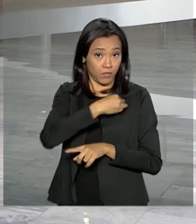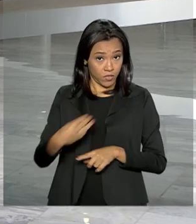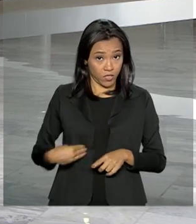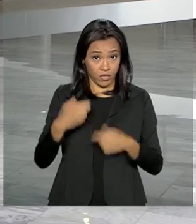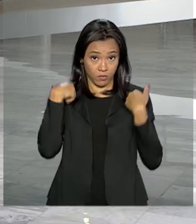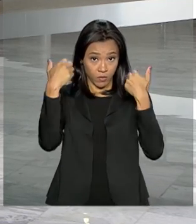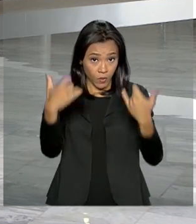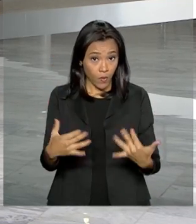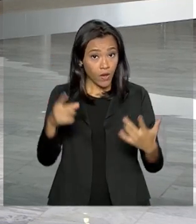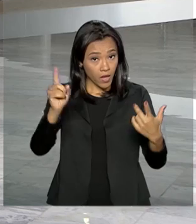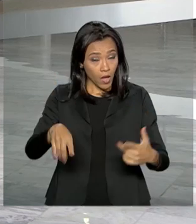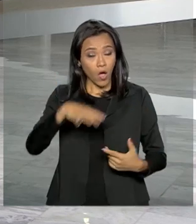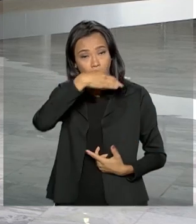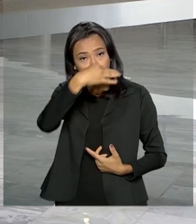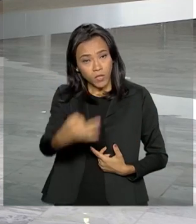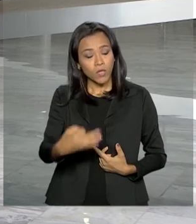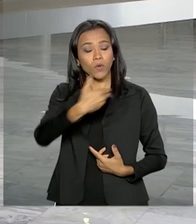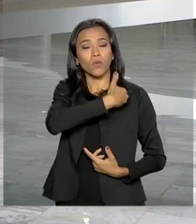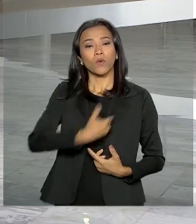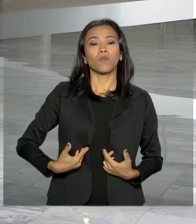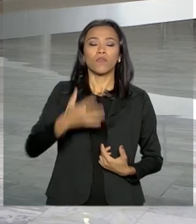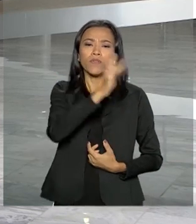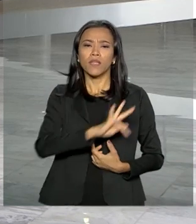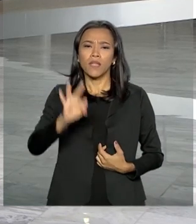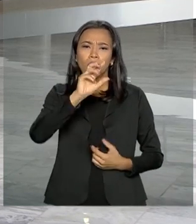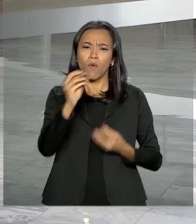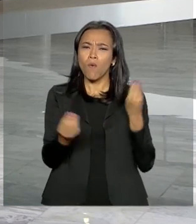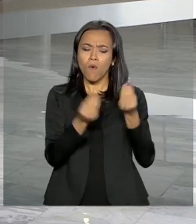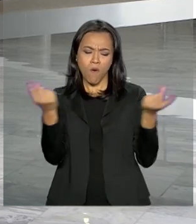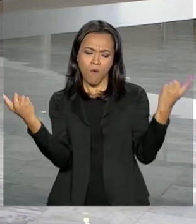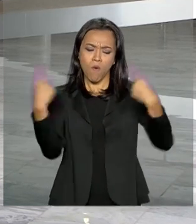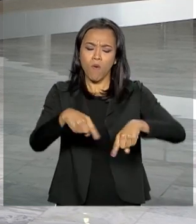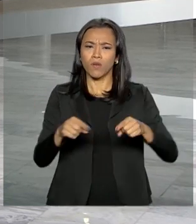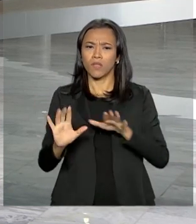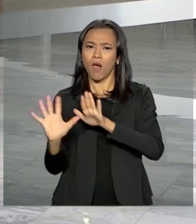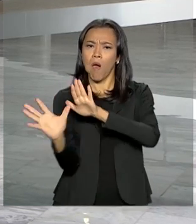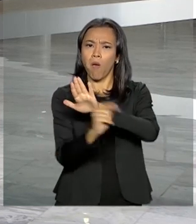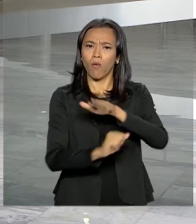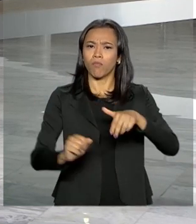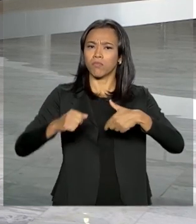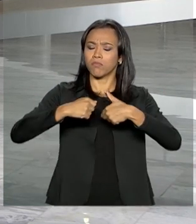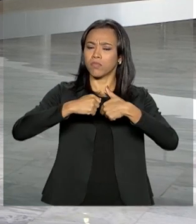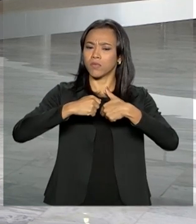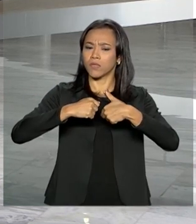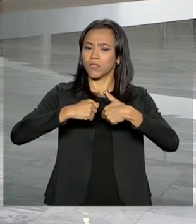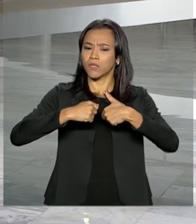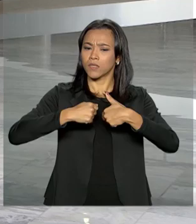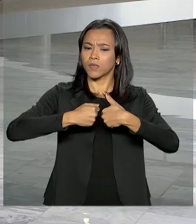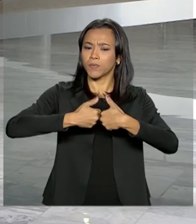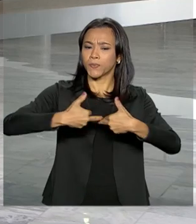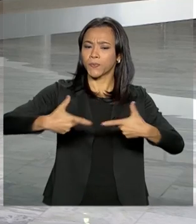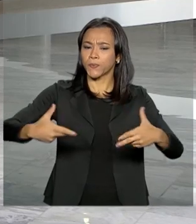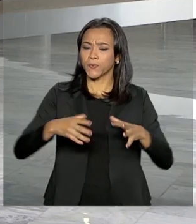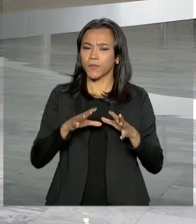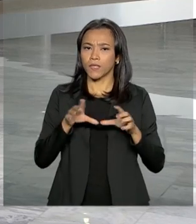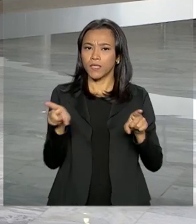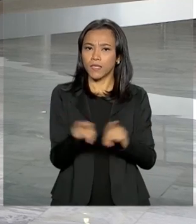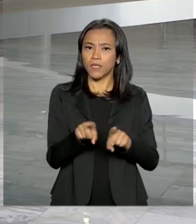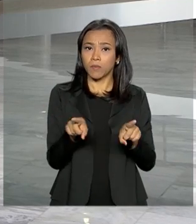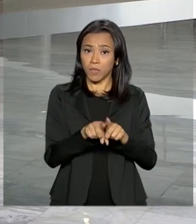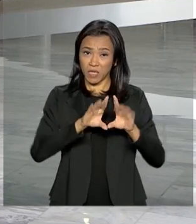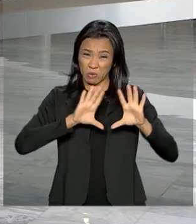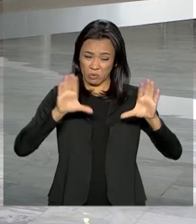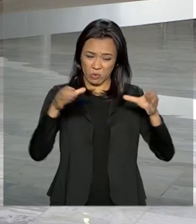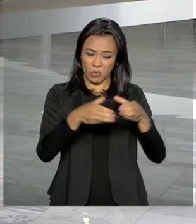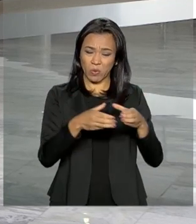posição do governo federal em relação ao combate à criminalidade, à criminalidade organizada e à criminalidade